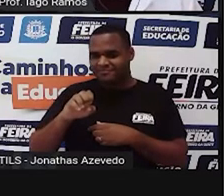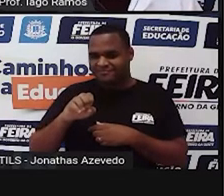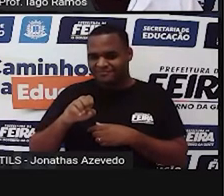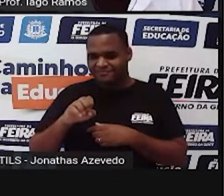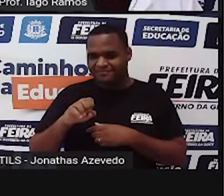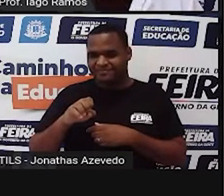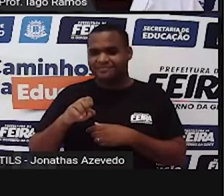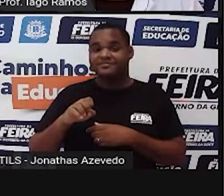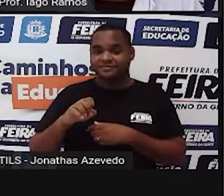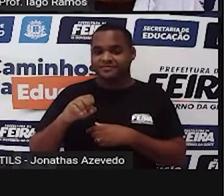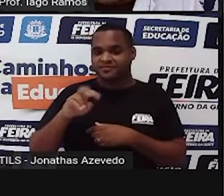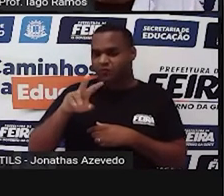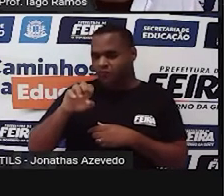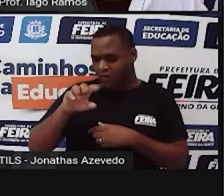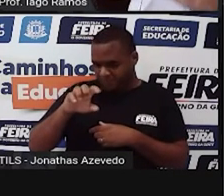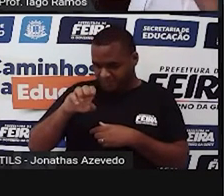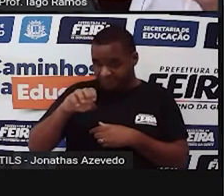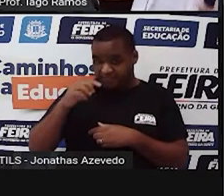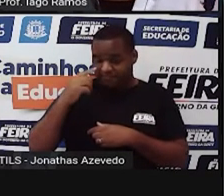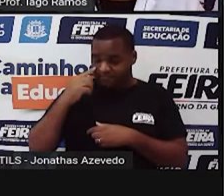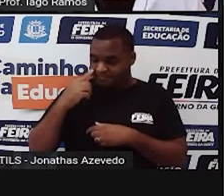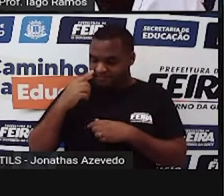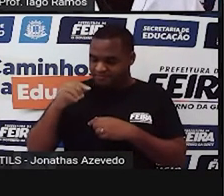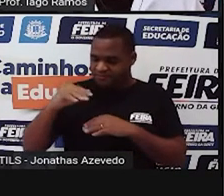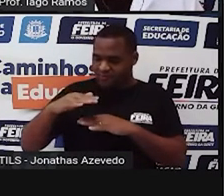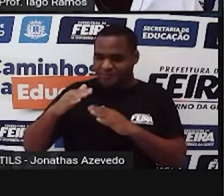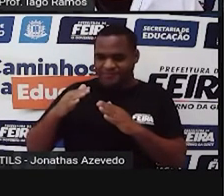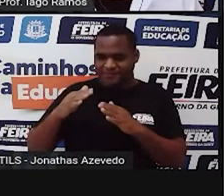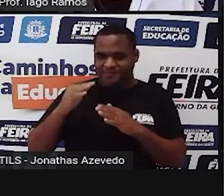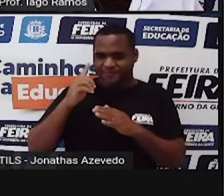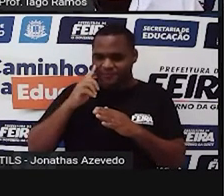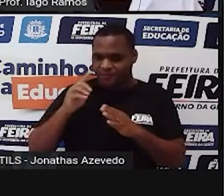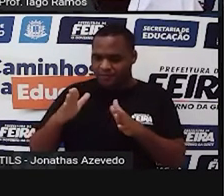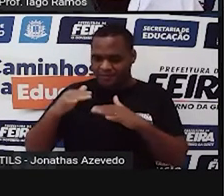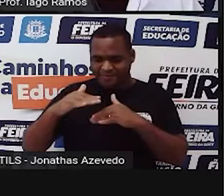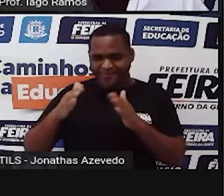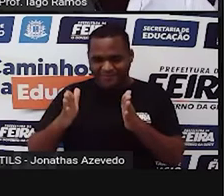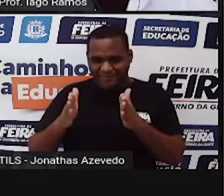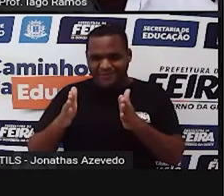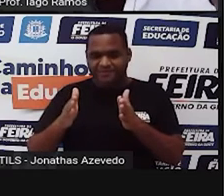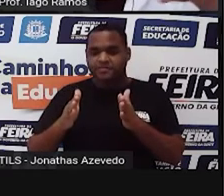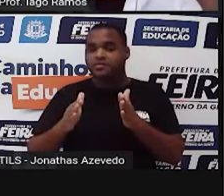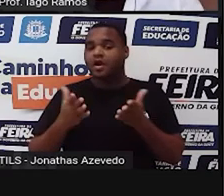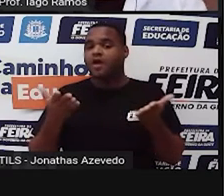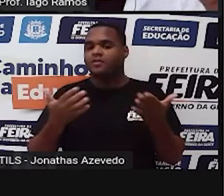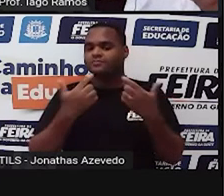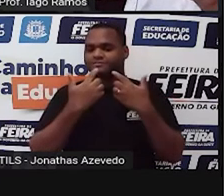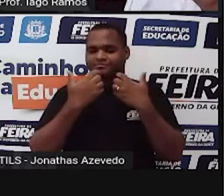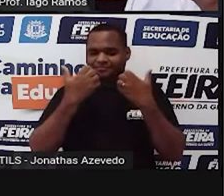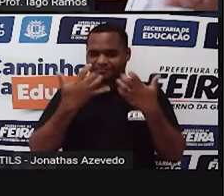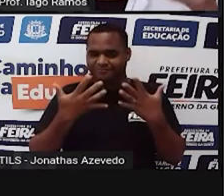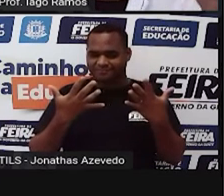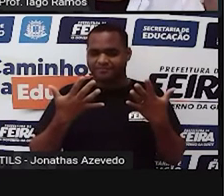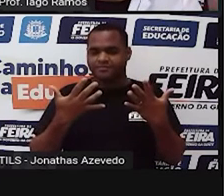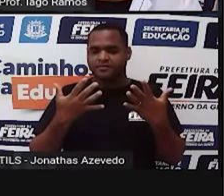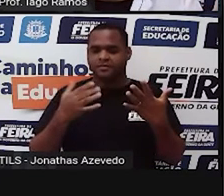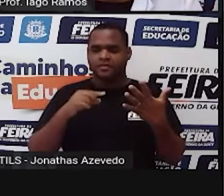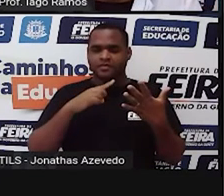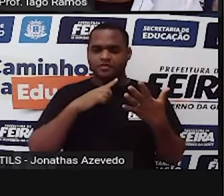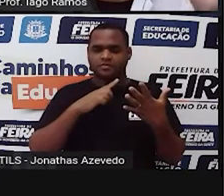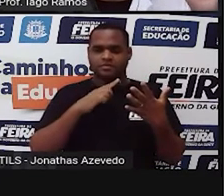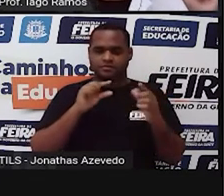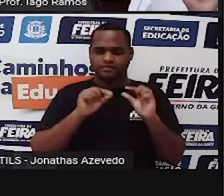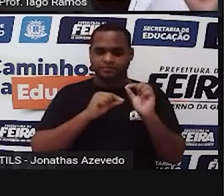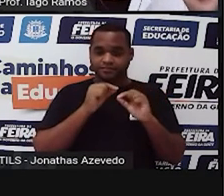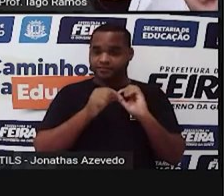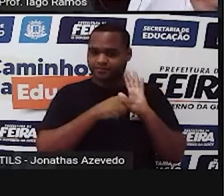calculou volume de cubo, né? Teve uma aula que a gente falou disso. E nessa aula, aliás, numa